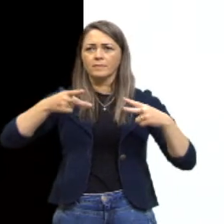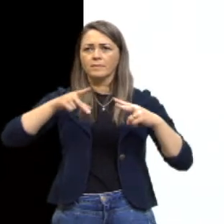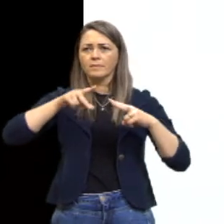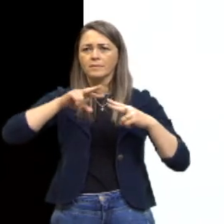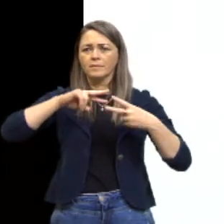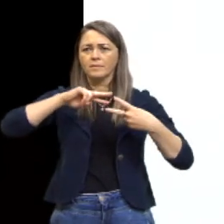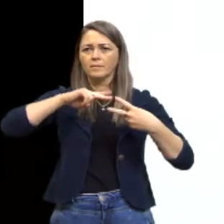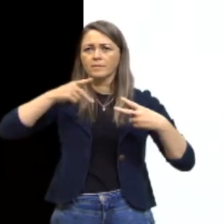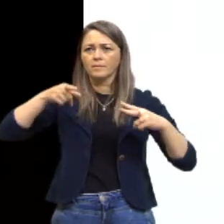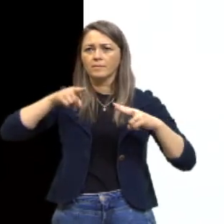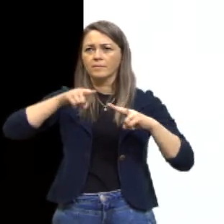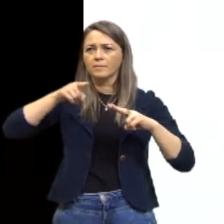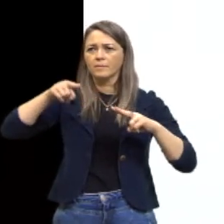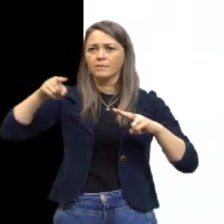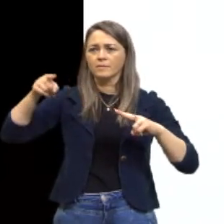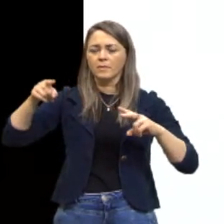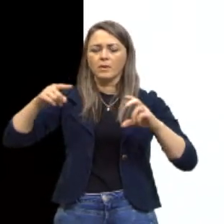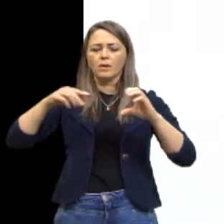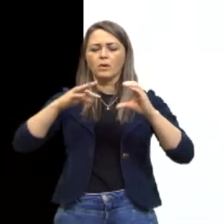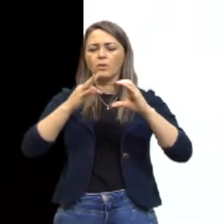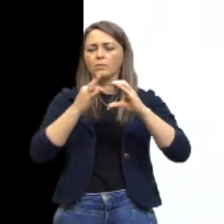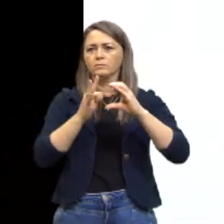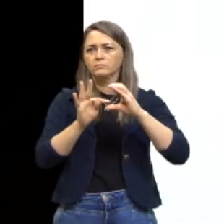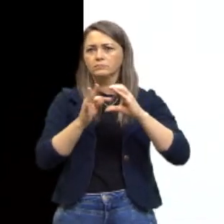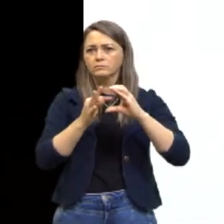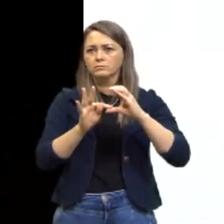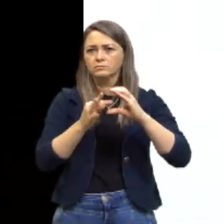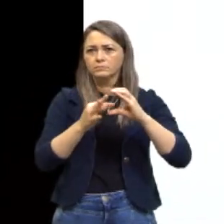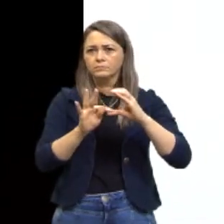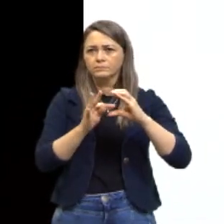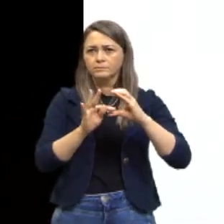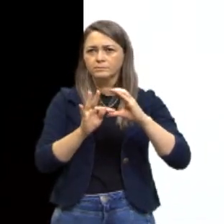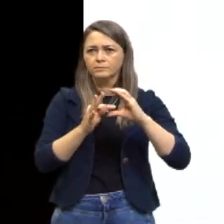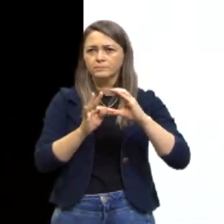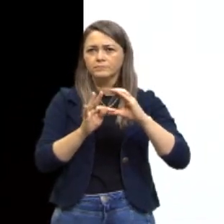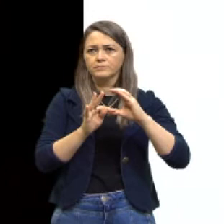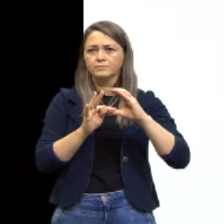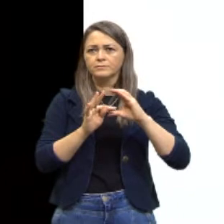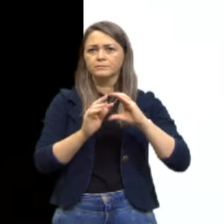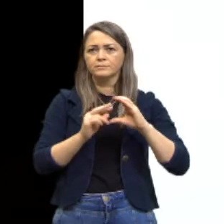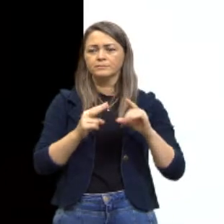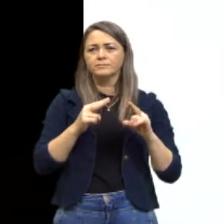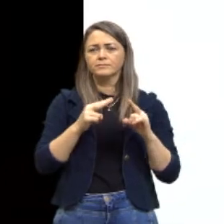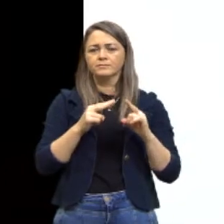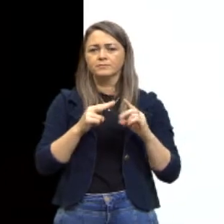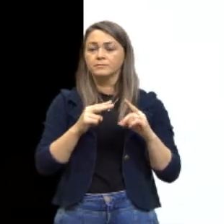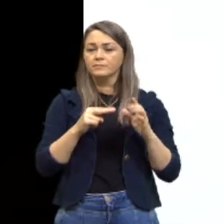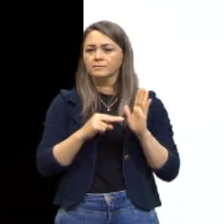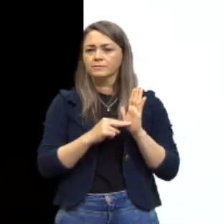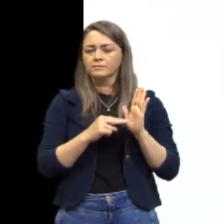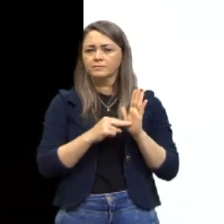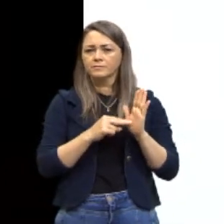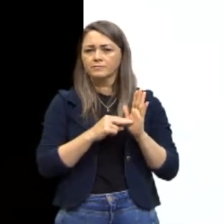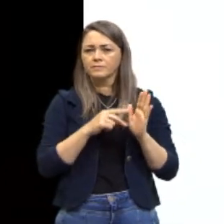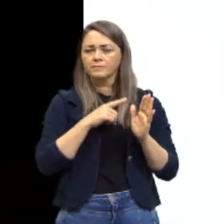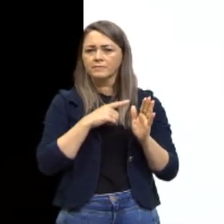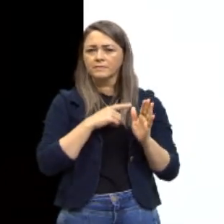Esse T aqui nos alimentos, ele deve ser indicar que existem alimentos,